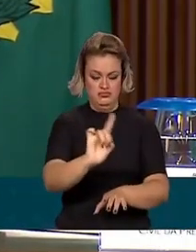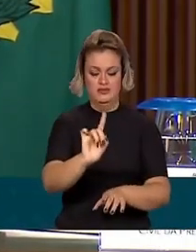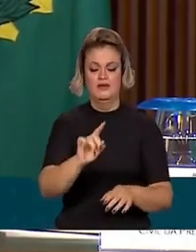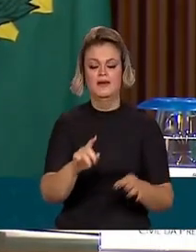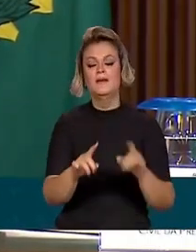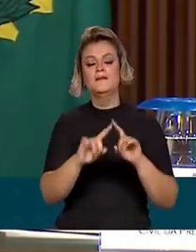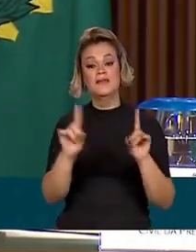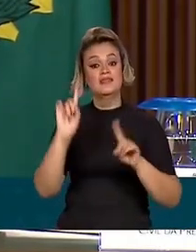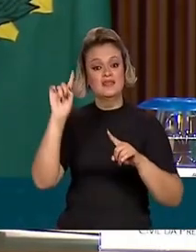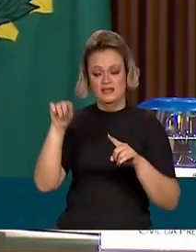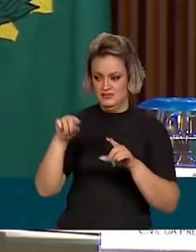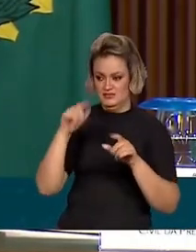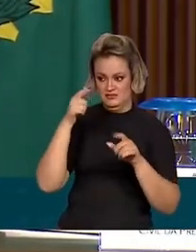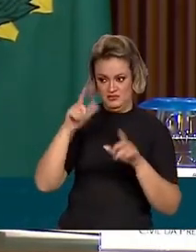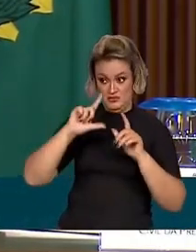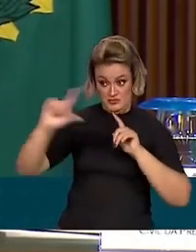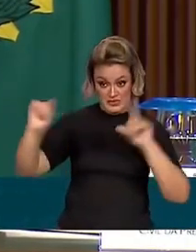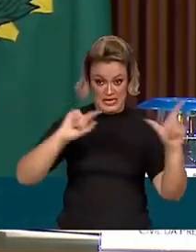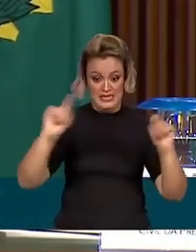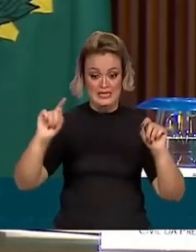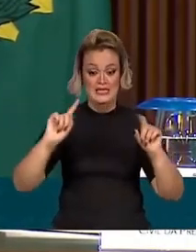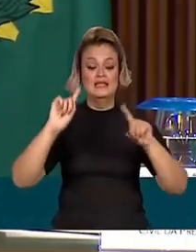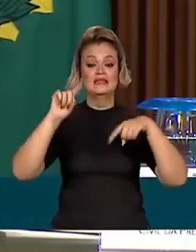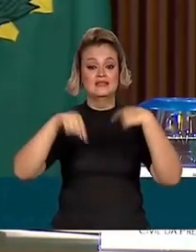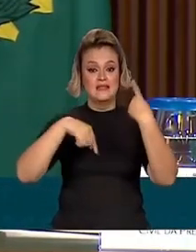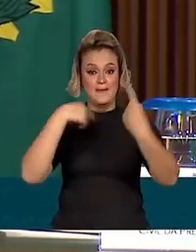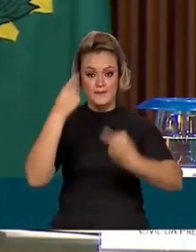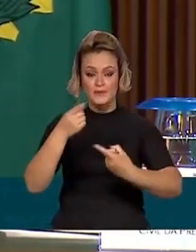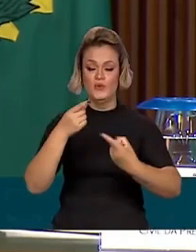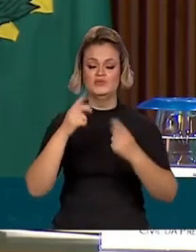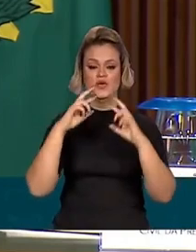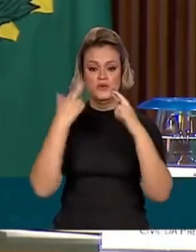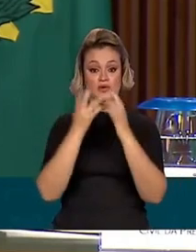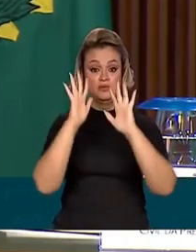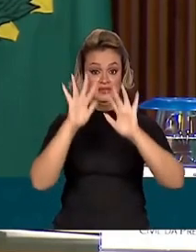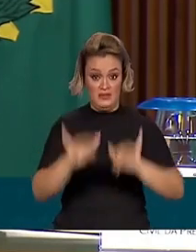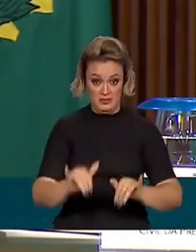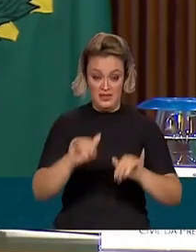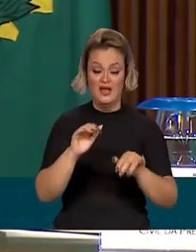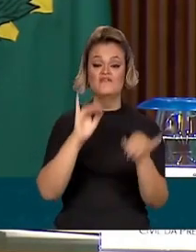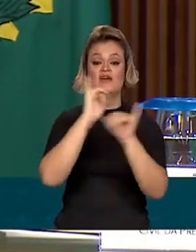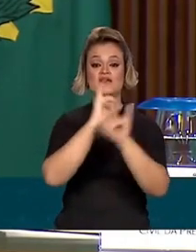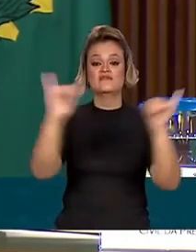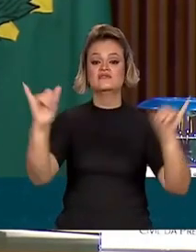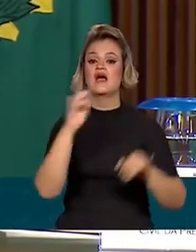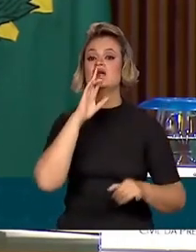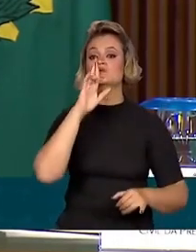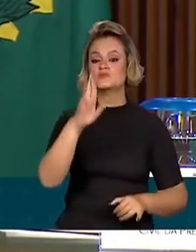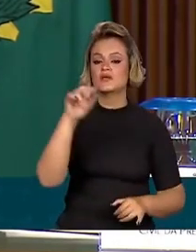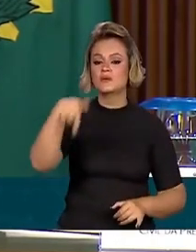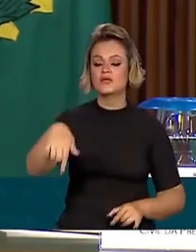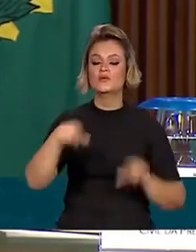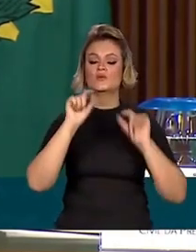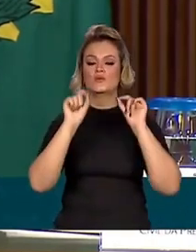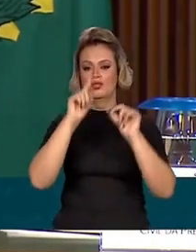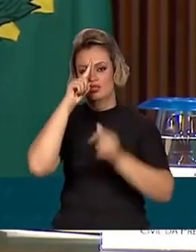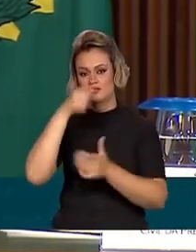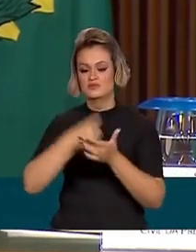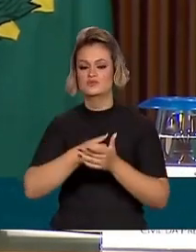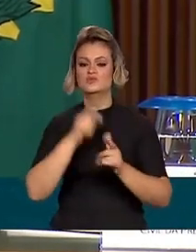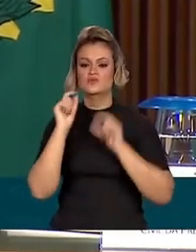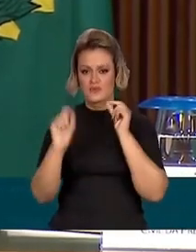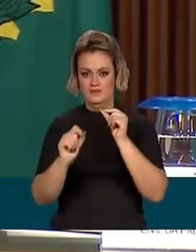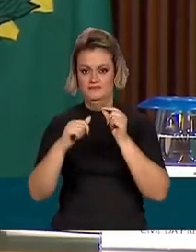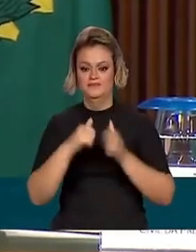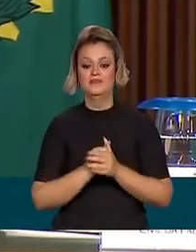certamente depois da reunião alguém vai fazer uma comunicação a vocês do resultado dessa reunião. E eu acho que